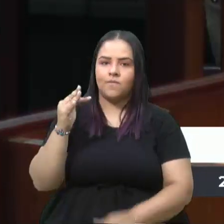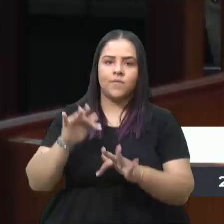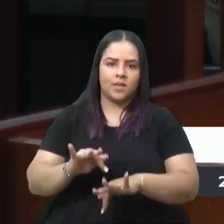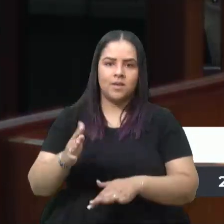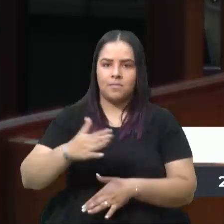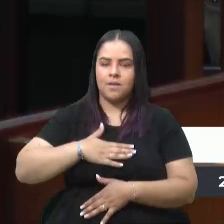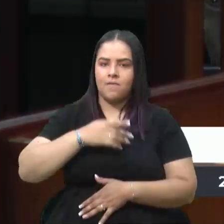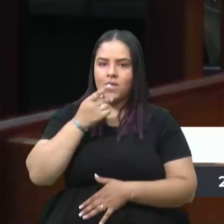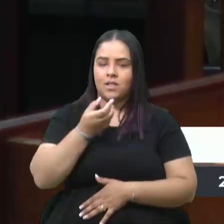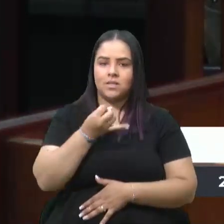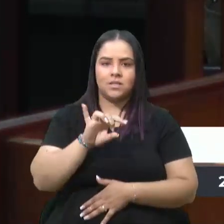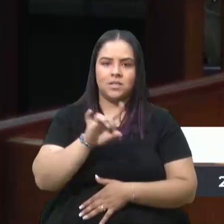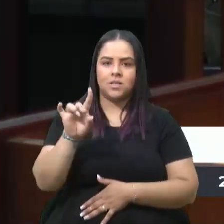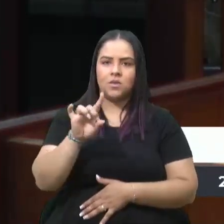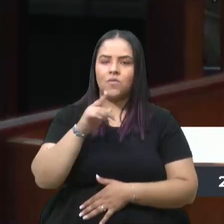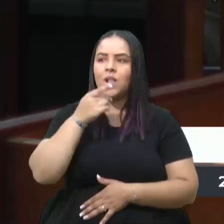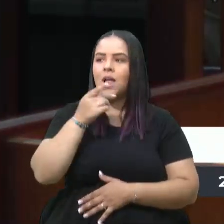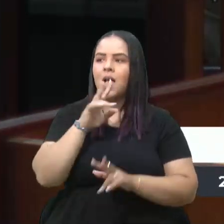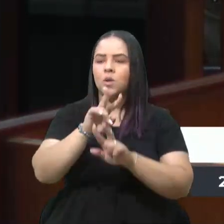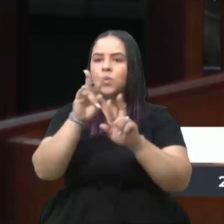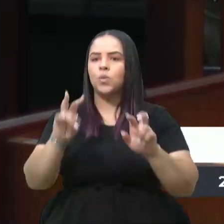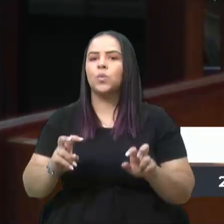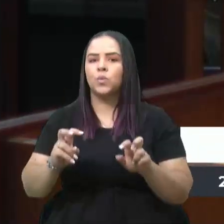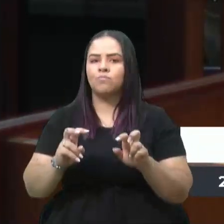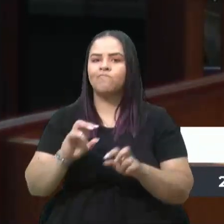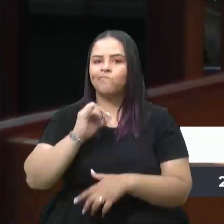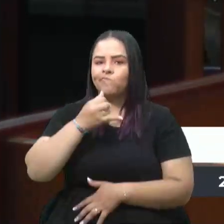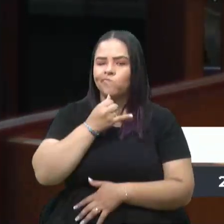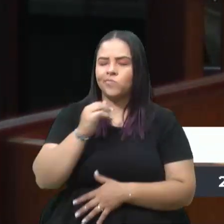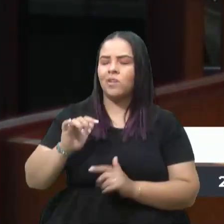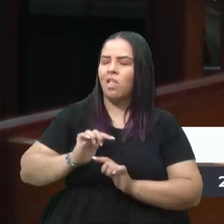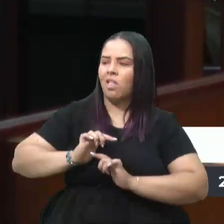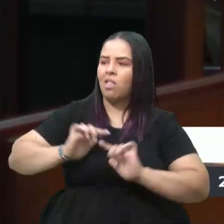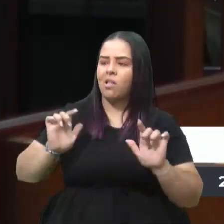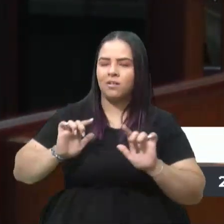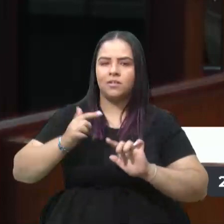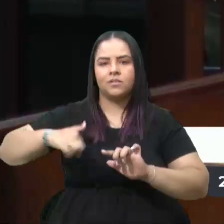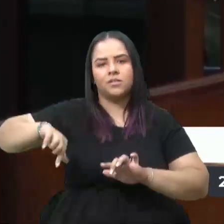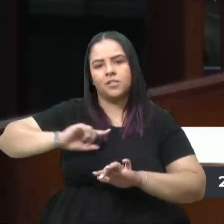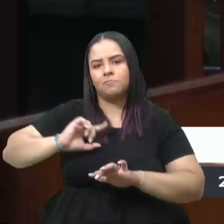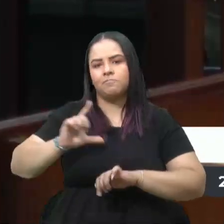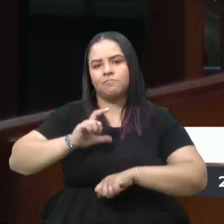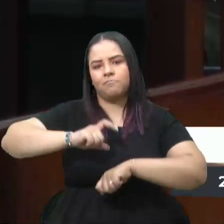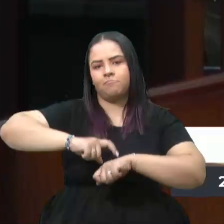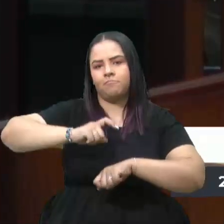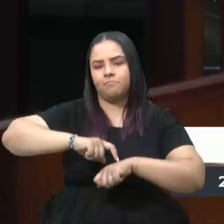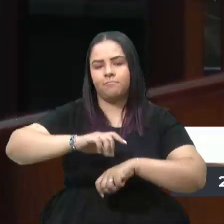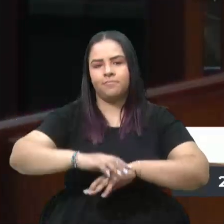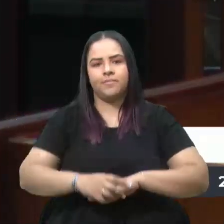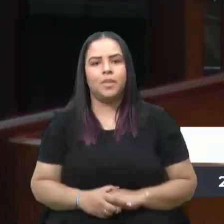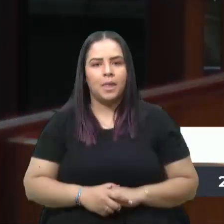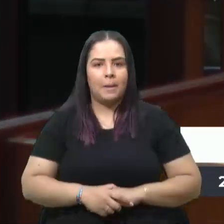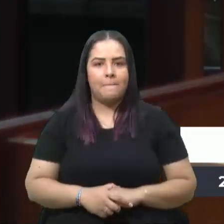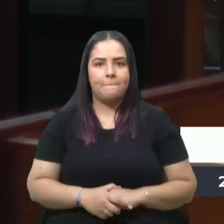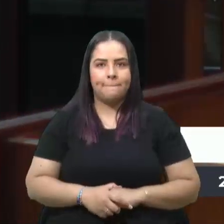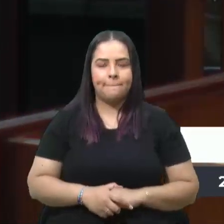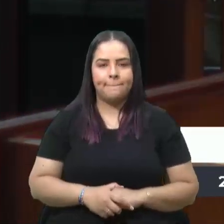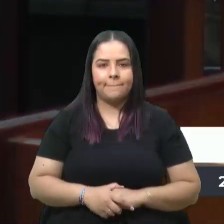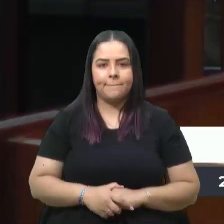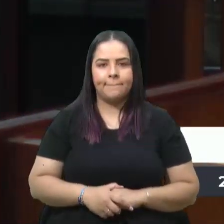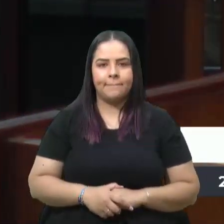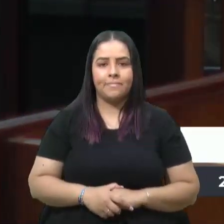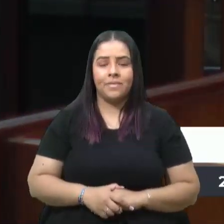sem fazer referência a uma tristeza enorme que nos envolve nesse momento. Os